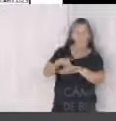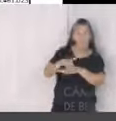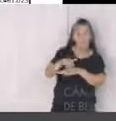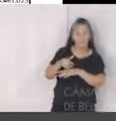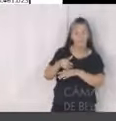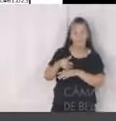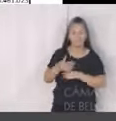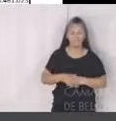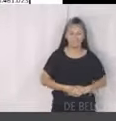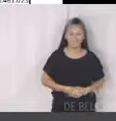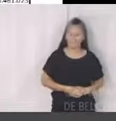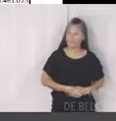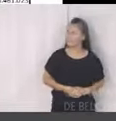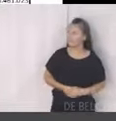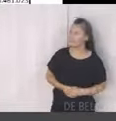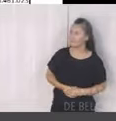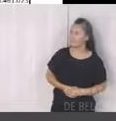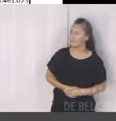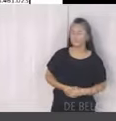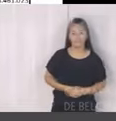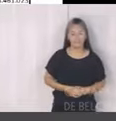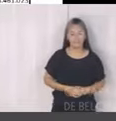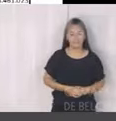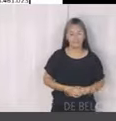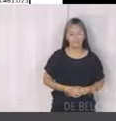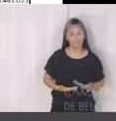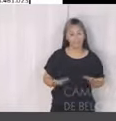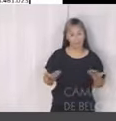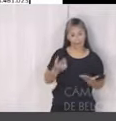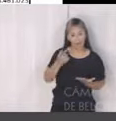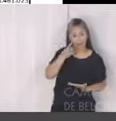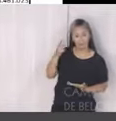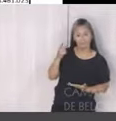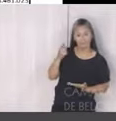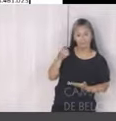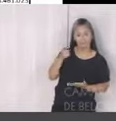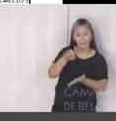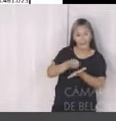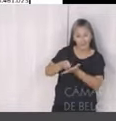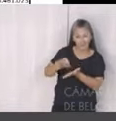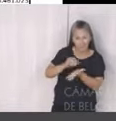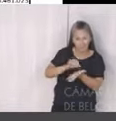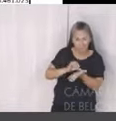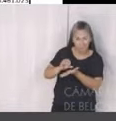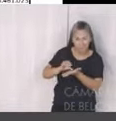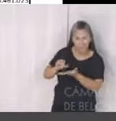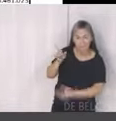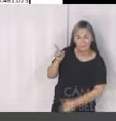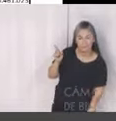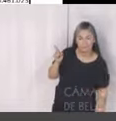Aqui também as despesas organizadas por ODS, é uma outra forma de fazer